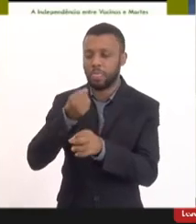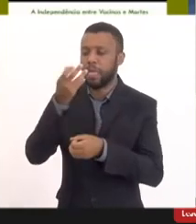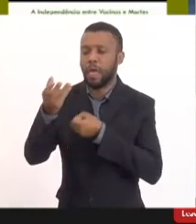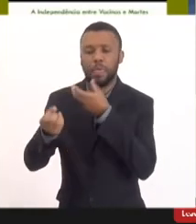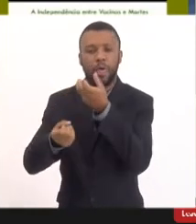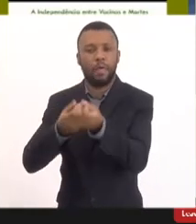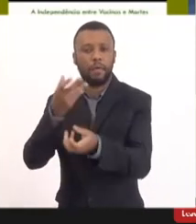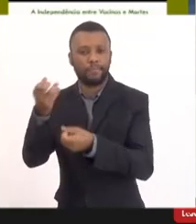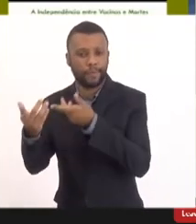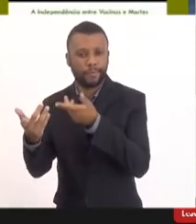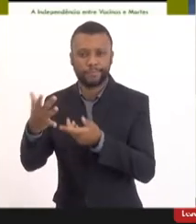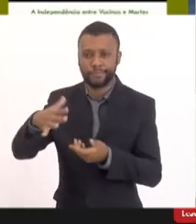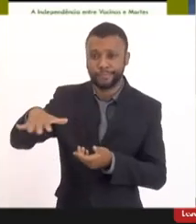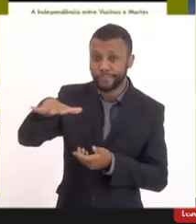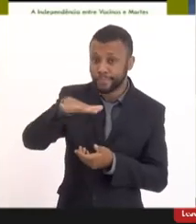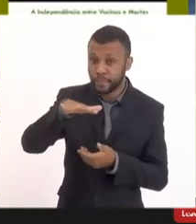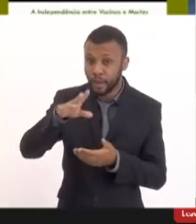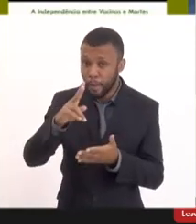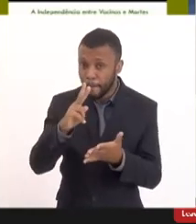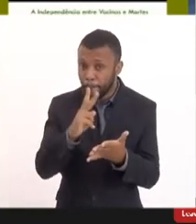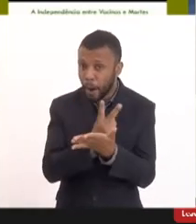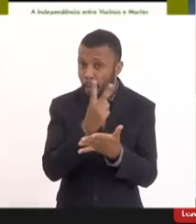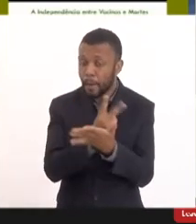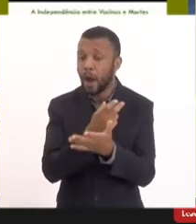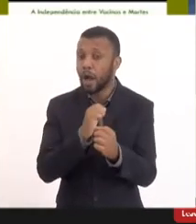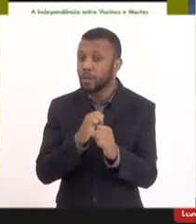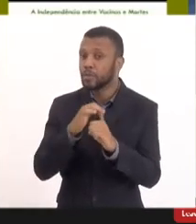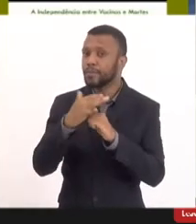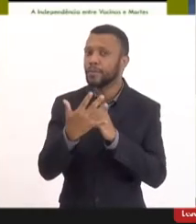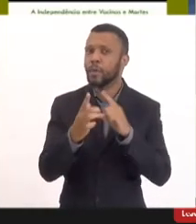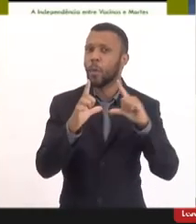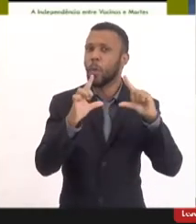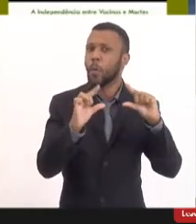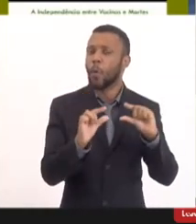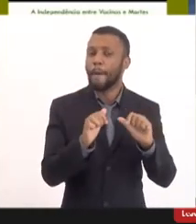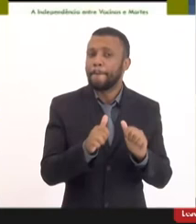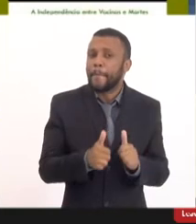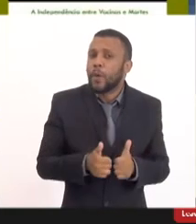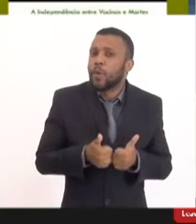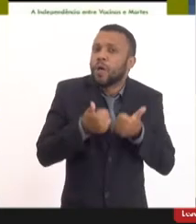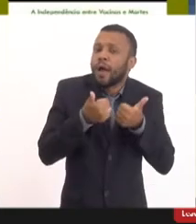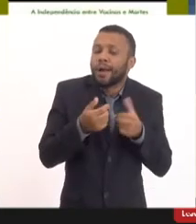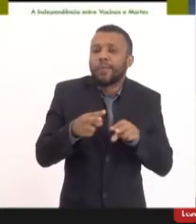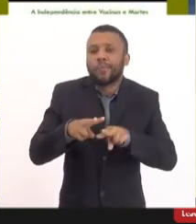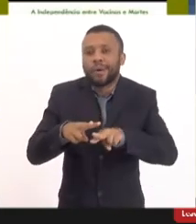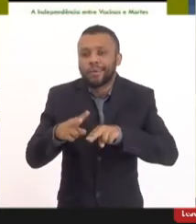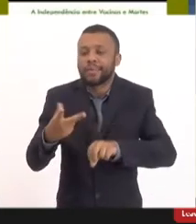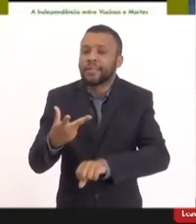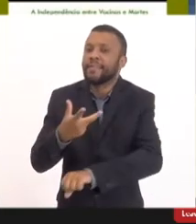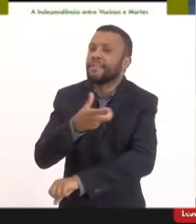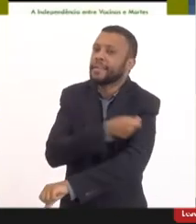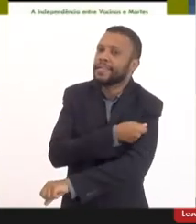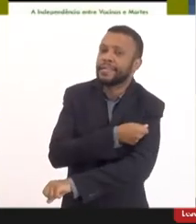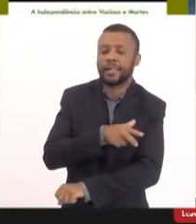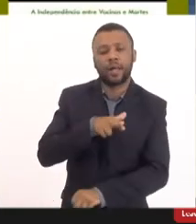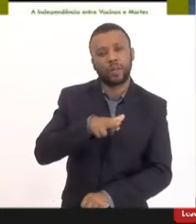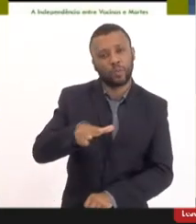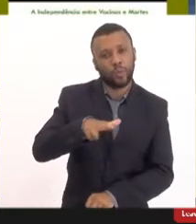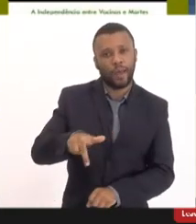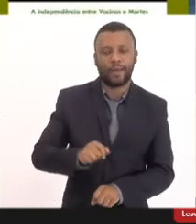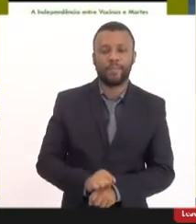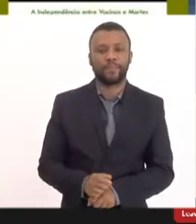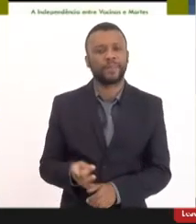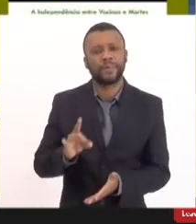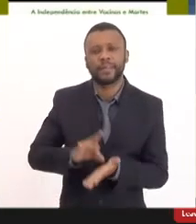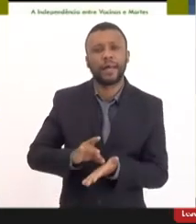os casos de Covid elas não estão caindo e não melhoraram por conta de vacina na verdade é a curva viral